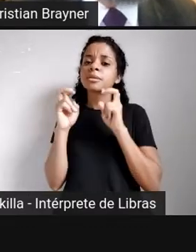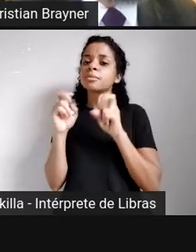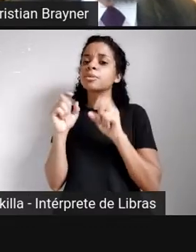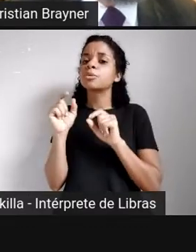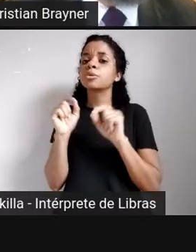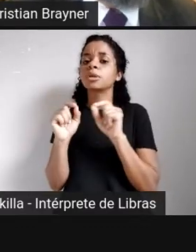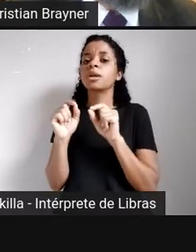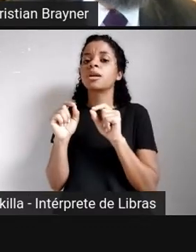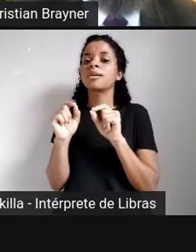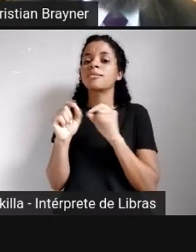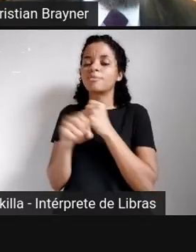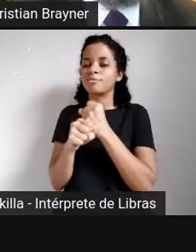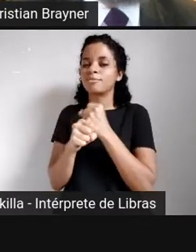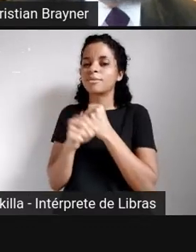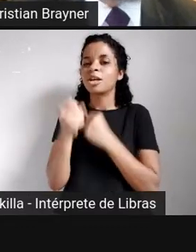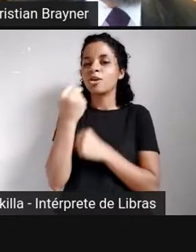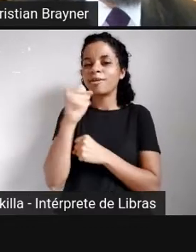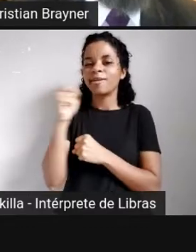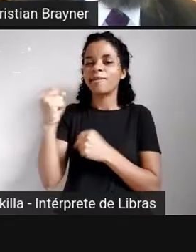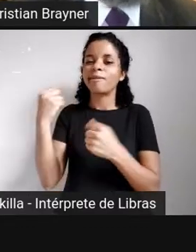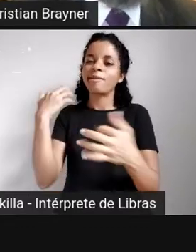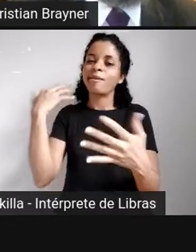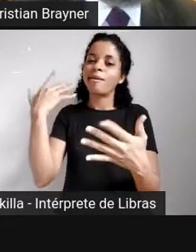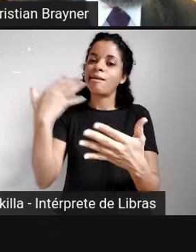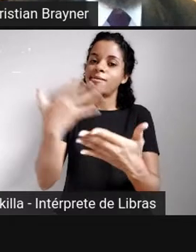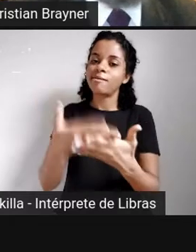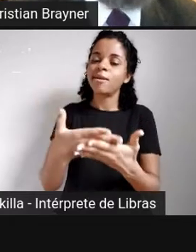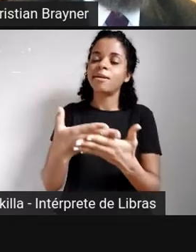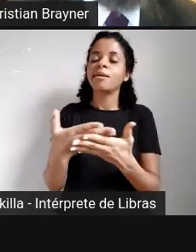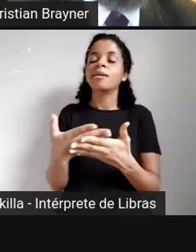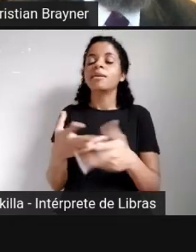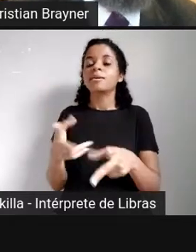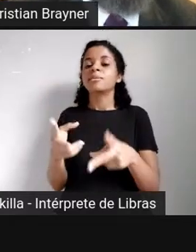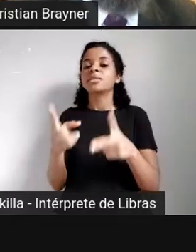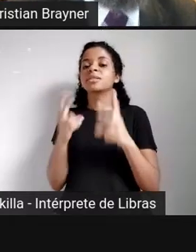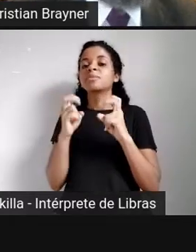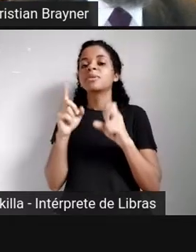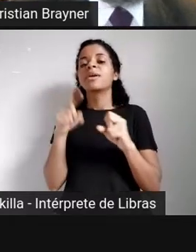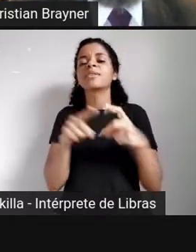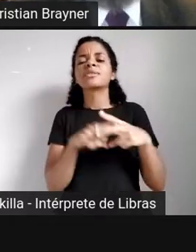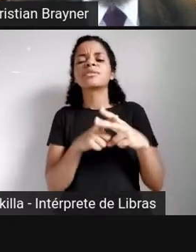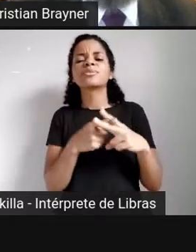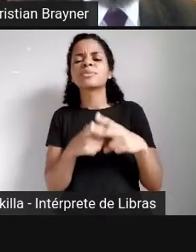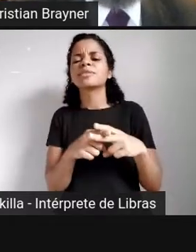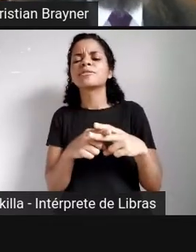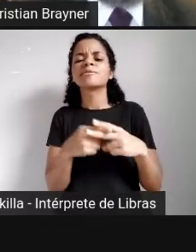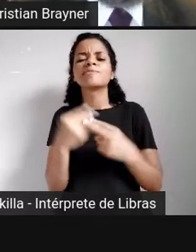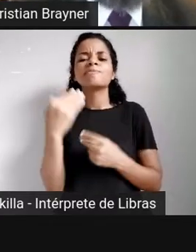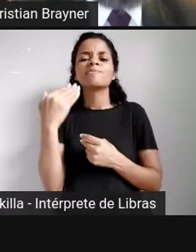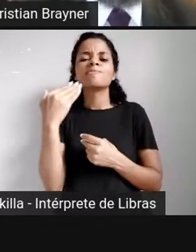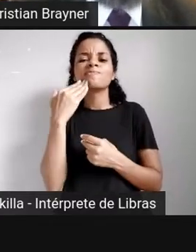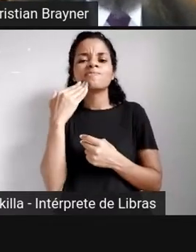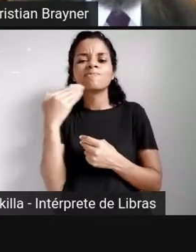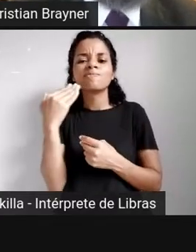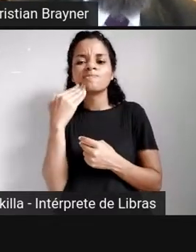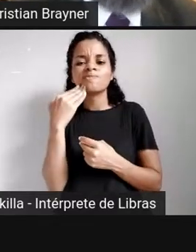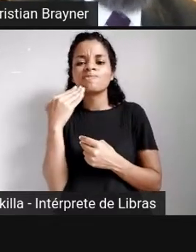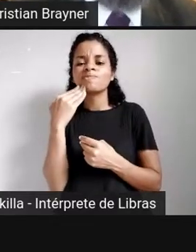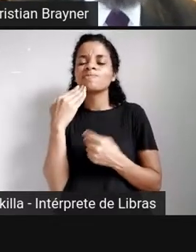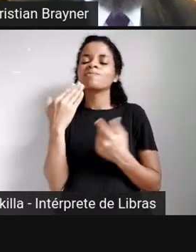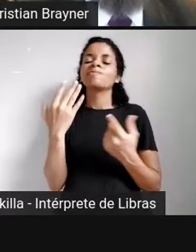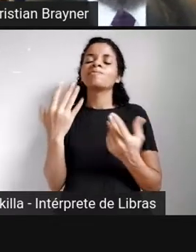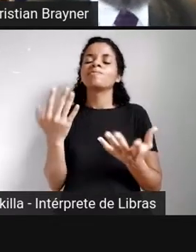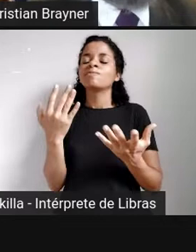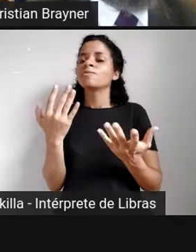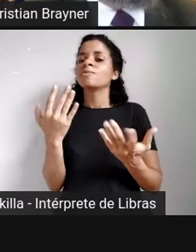que, na verdade, é um instrumento ainda extremamente rígido e fica muito comprovado pela quantidade